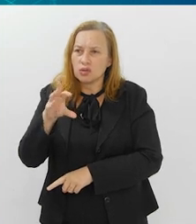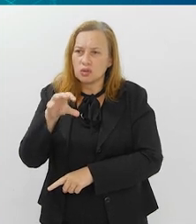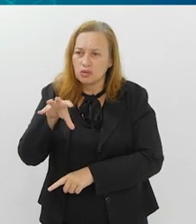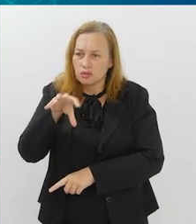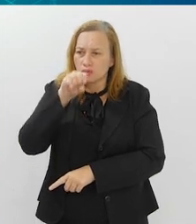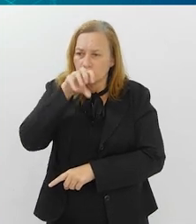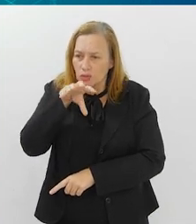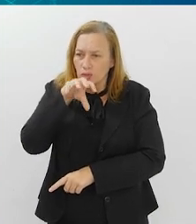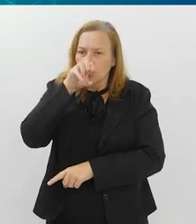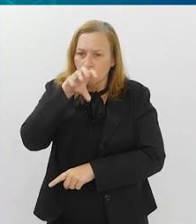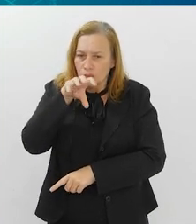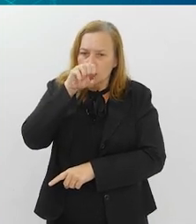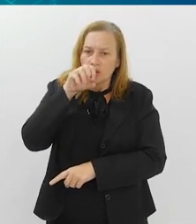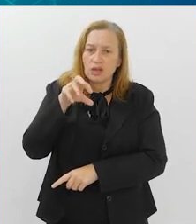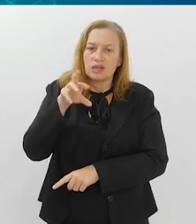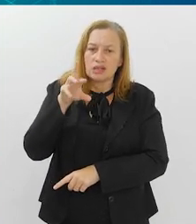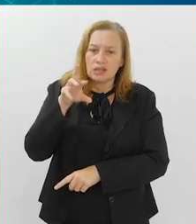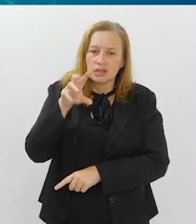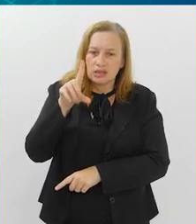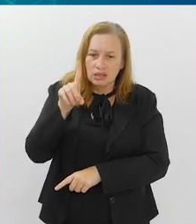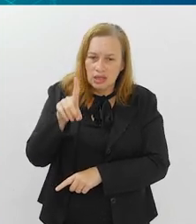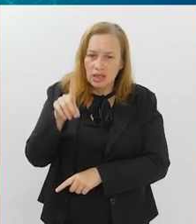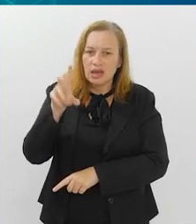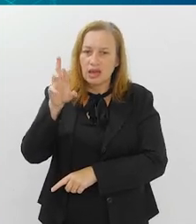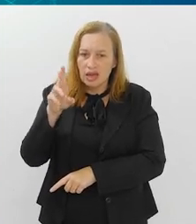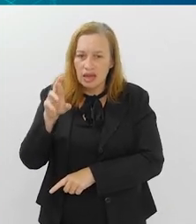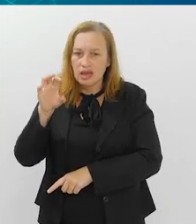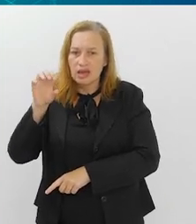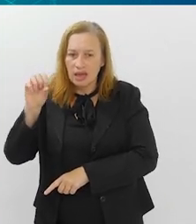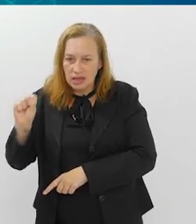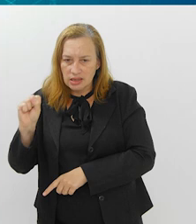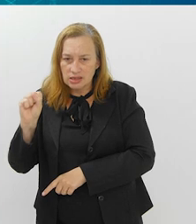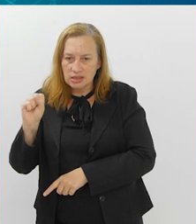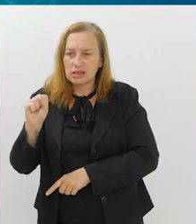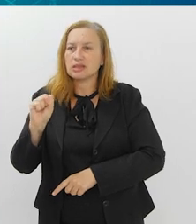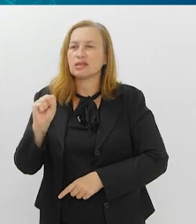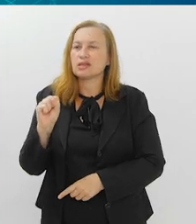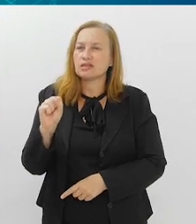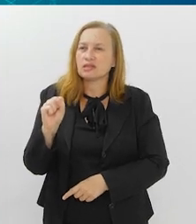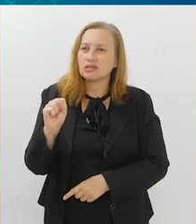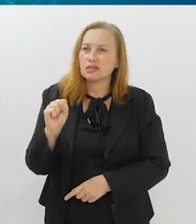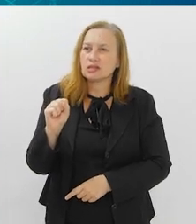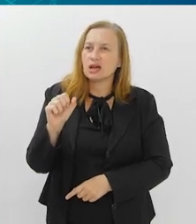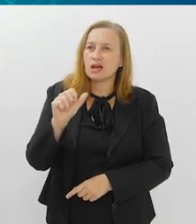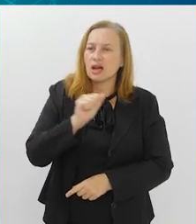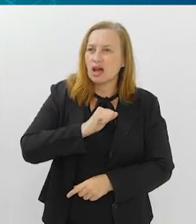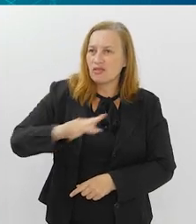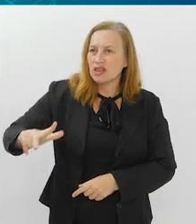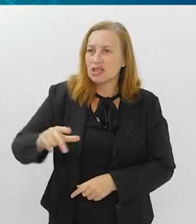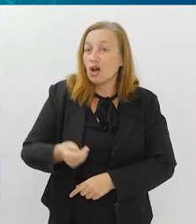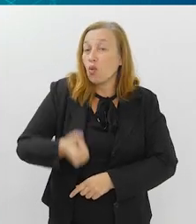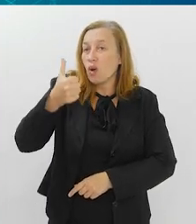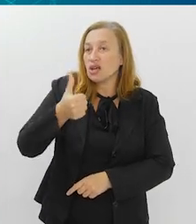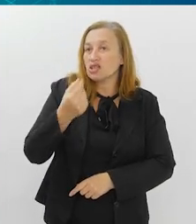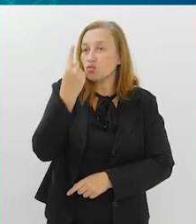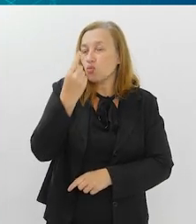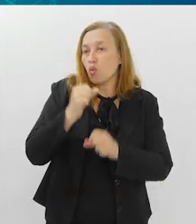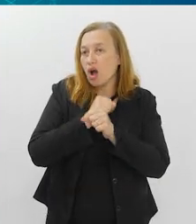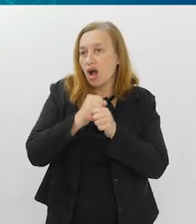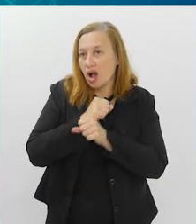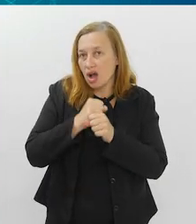gente conhece como VSR, ela foi apresentada à Anvisa há quase um ano,